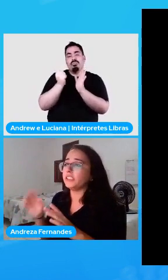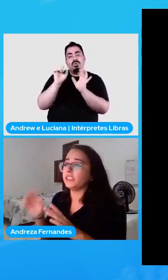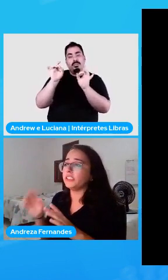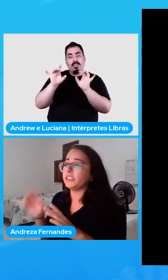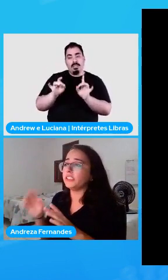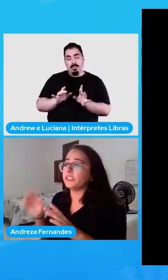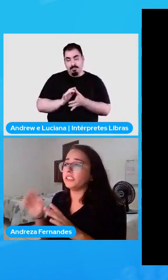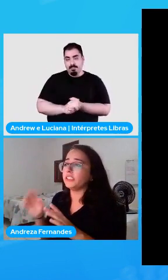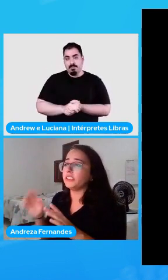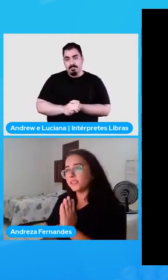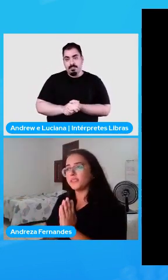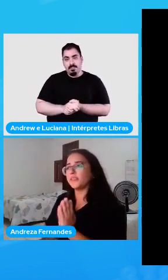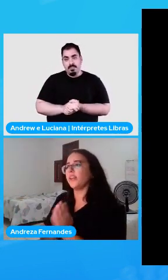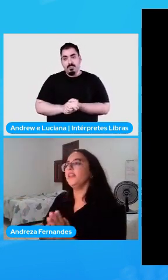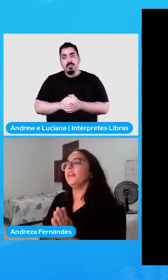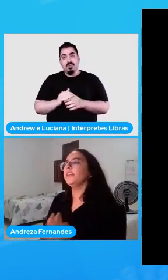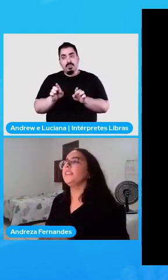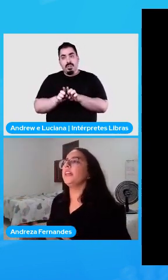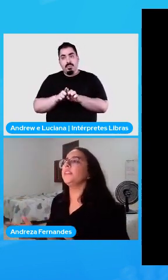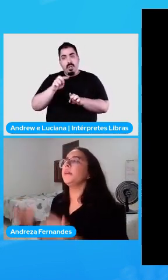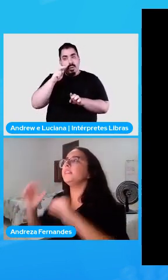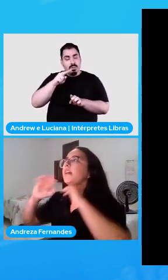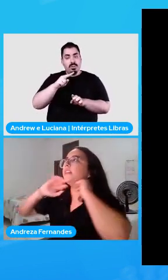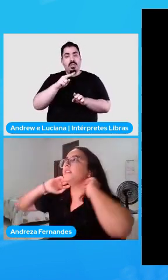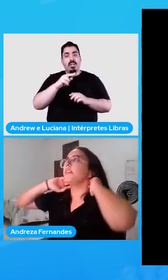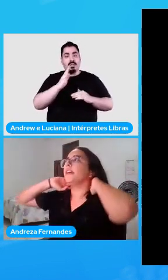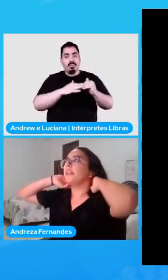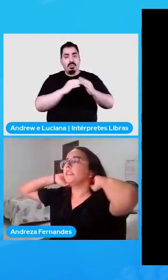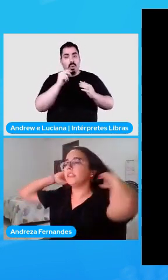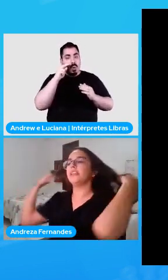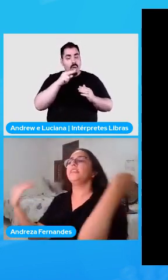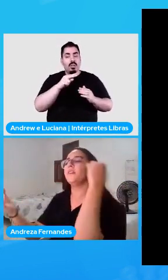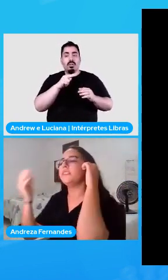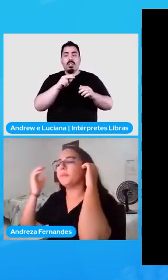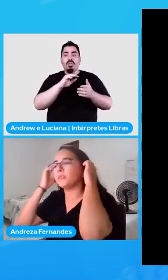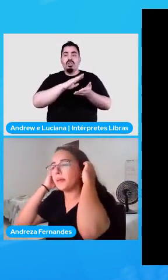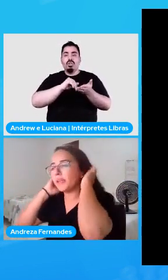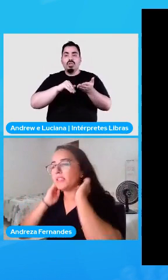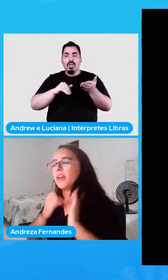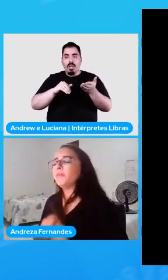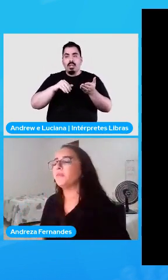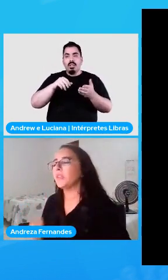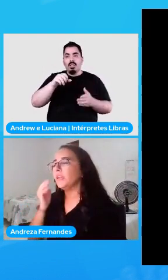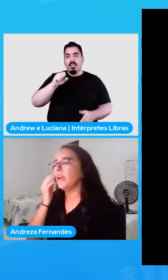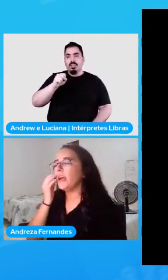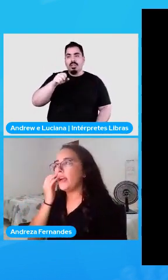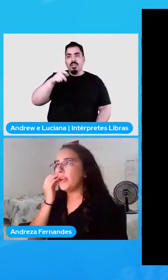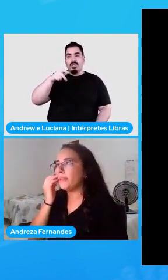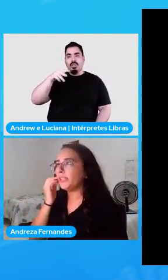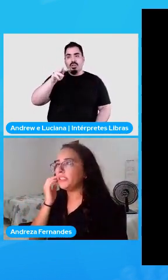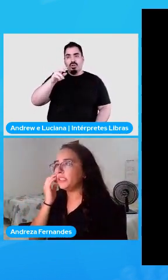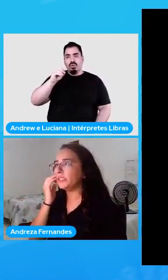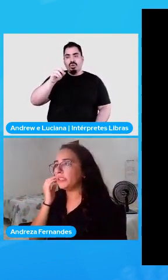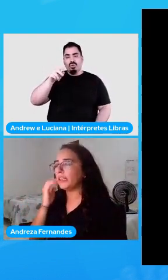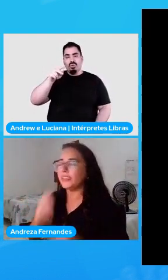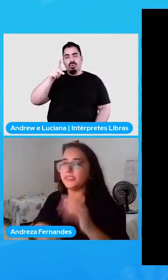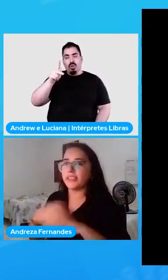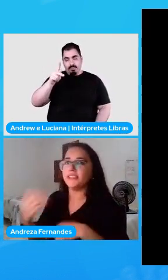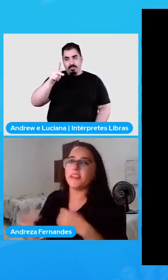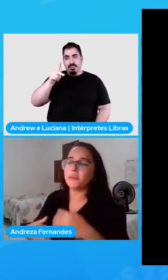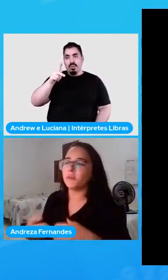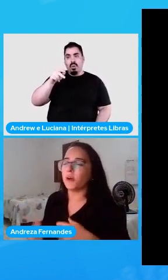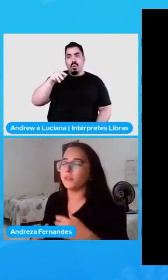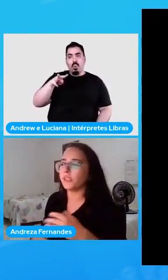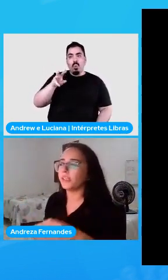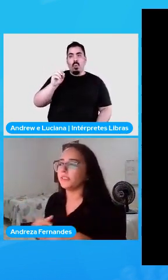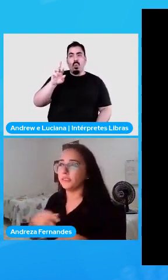que é a de remoção de stop words, né? Que nada mais é do que a que um exemplo, né? Bem claro. Imagina, assim, a